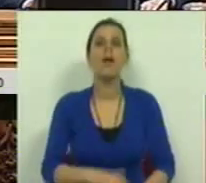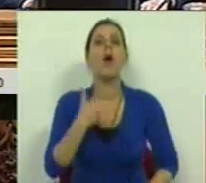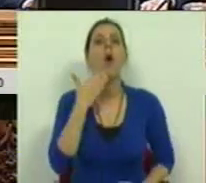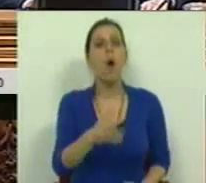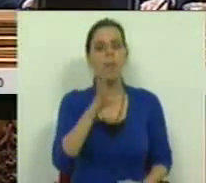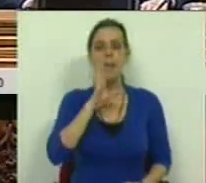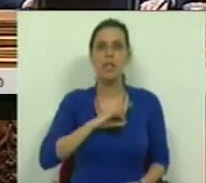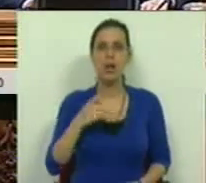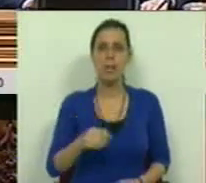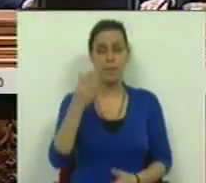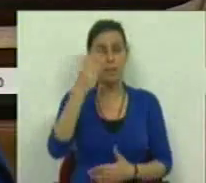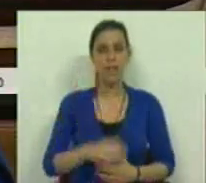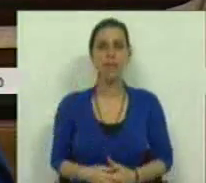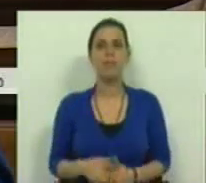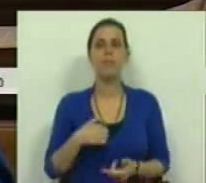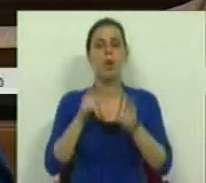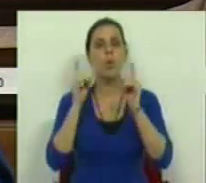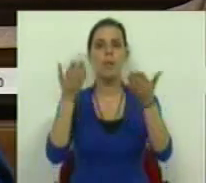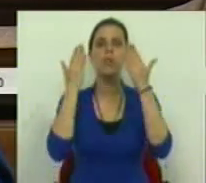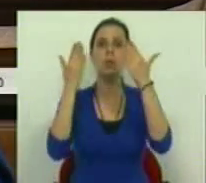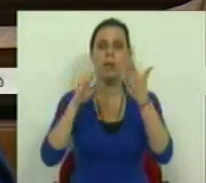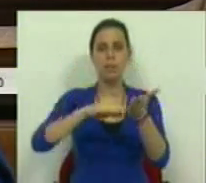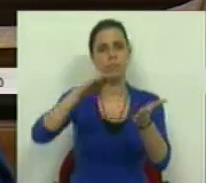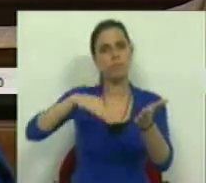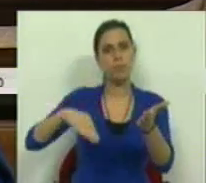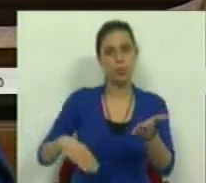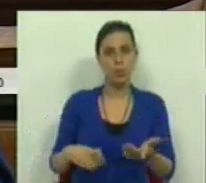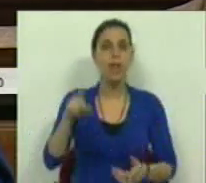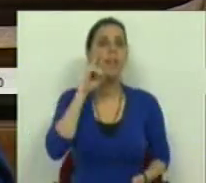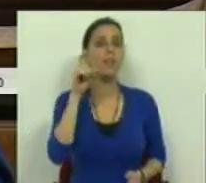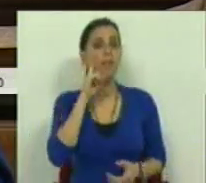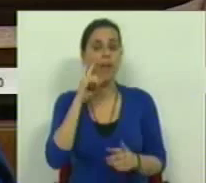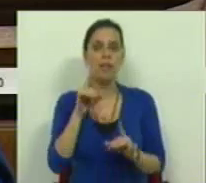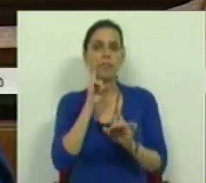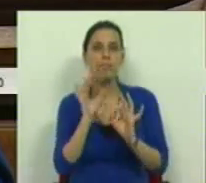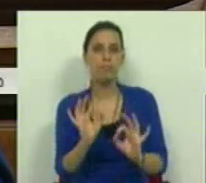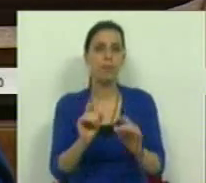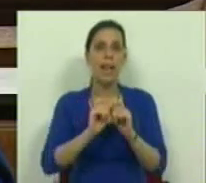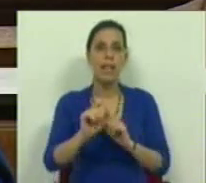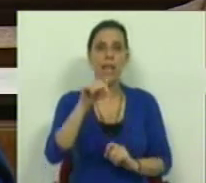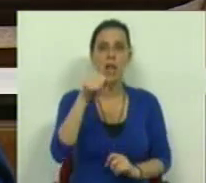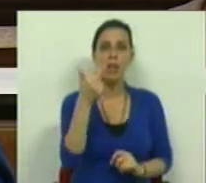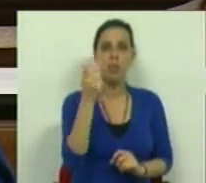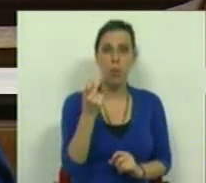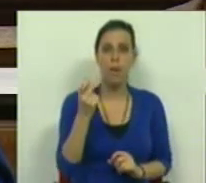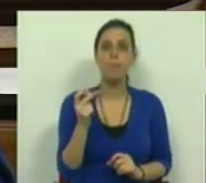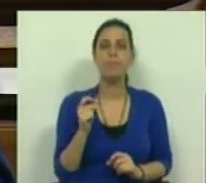Obrigada, Sra. Presidente. Começo por saudar os peticionários em defesa da preservação da linha do Tua.